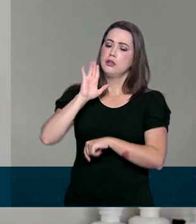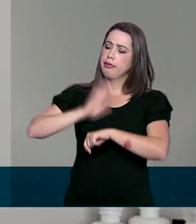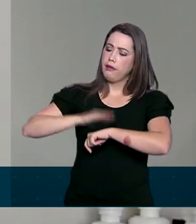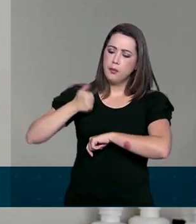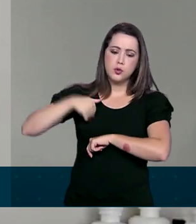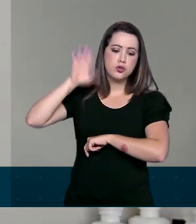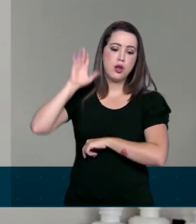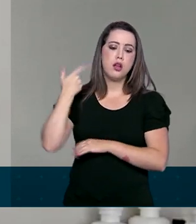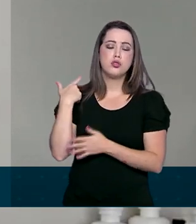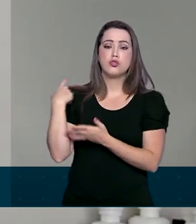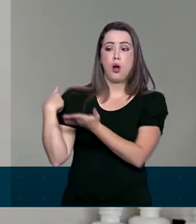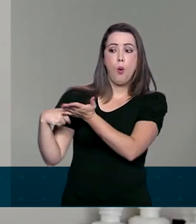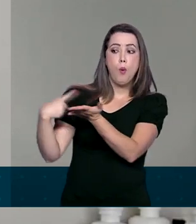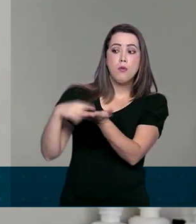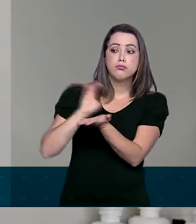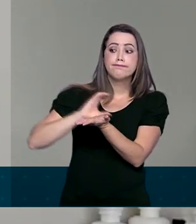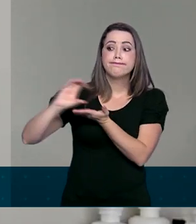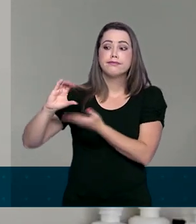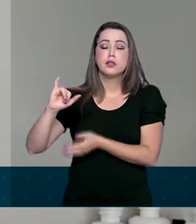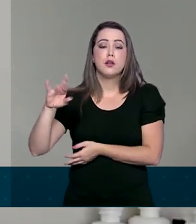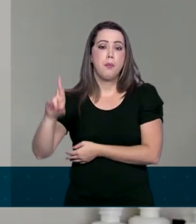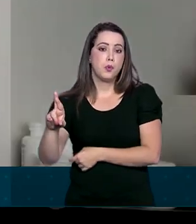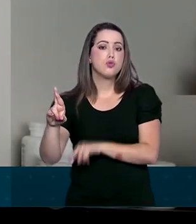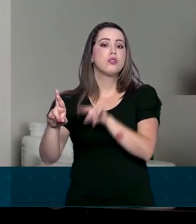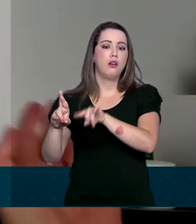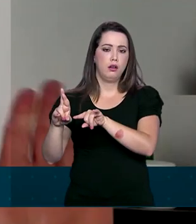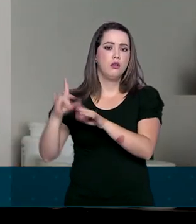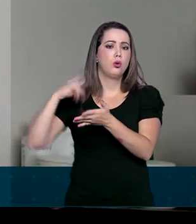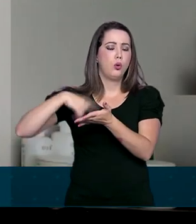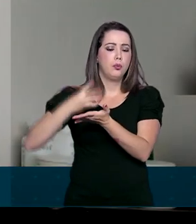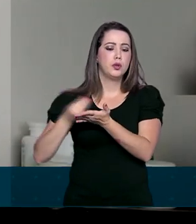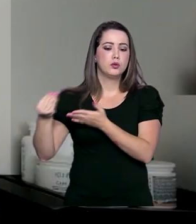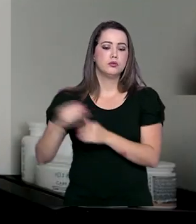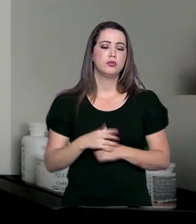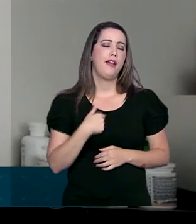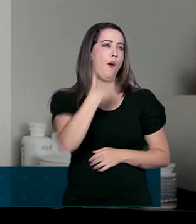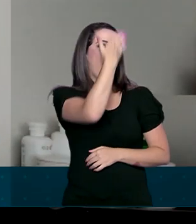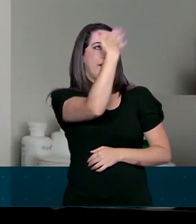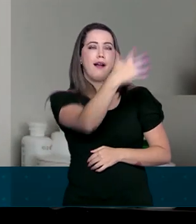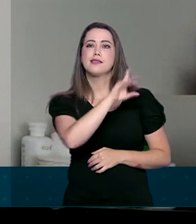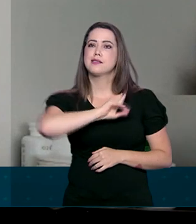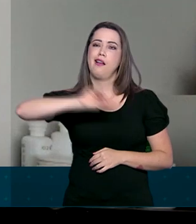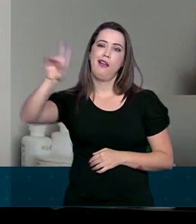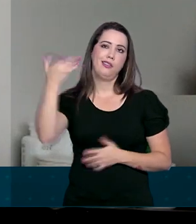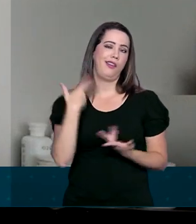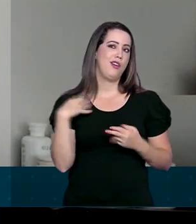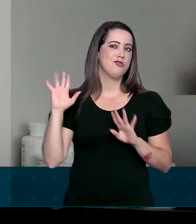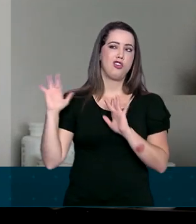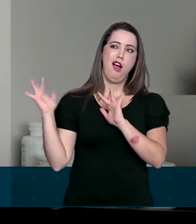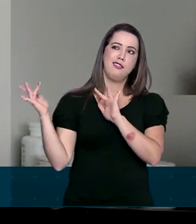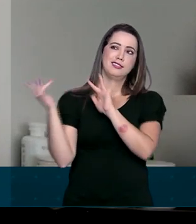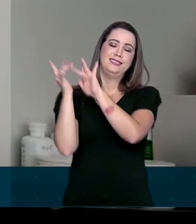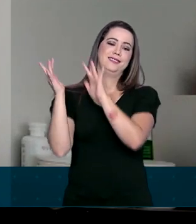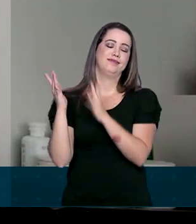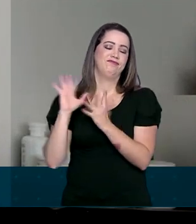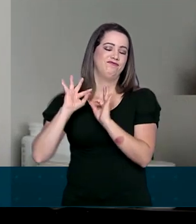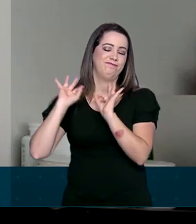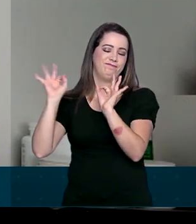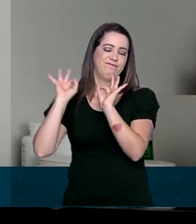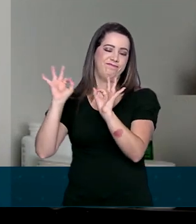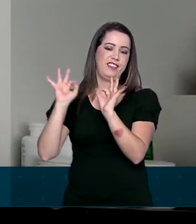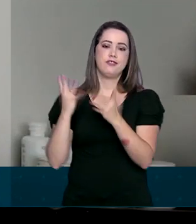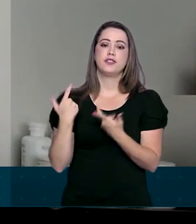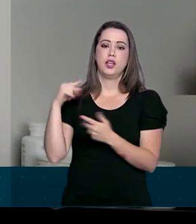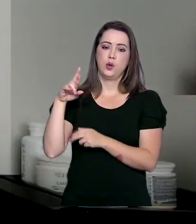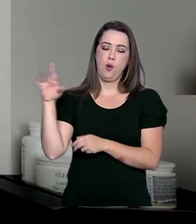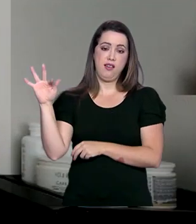dos que já acertou as contas com o Leão. Eu graças a Deus estou aqui com a Receita e acho que é legal a gente fazer